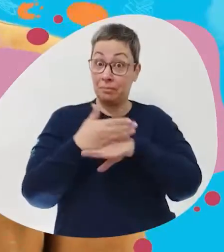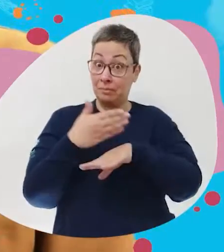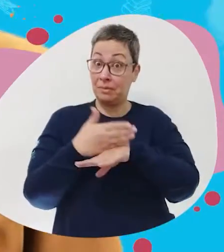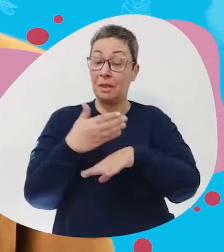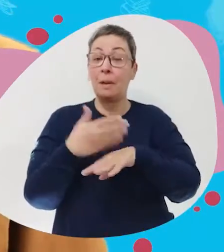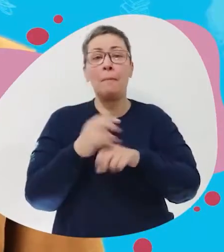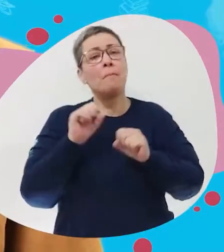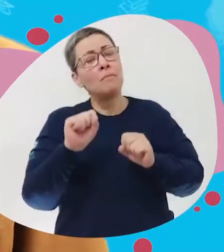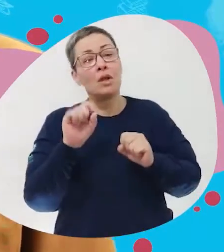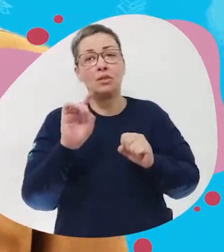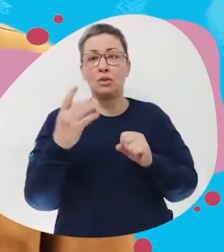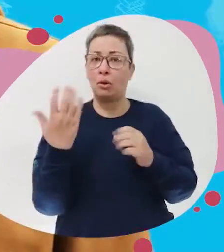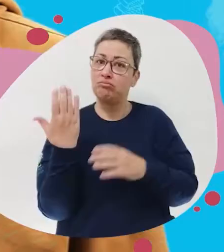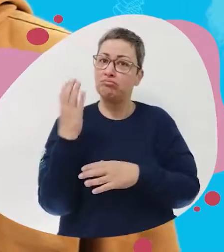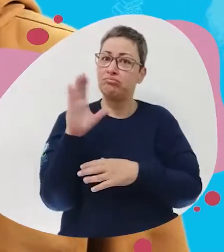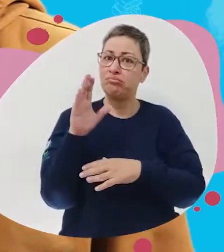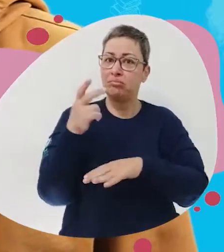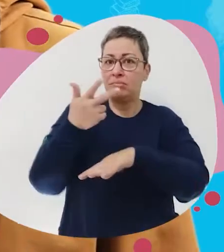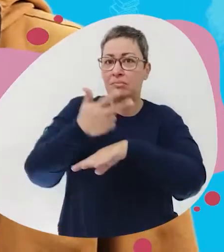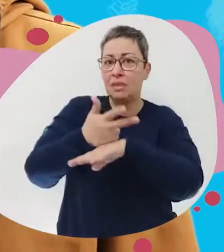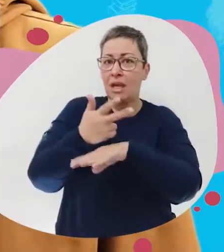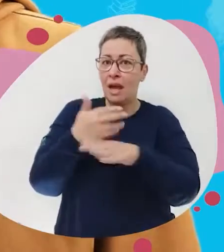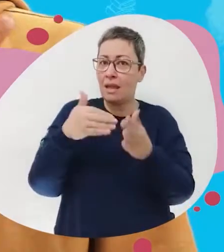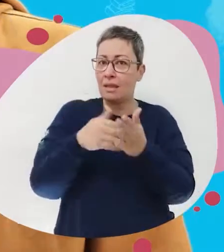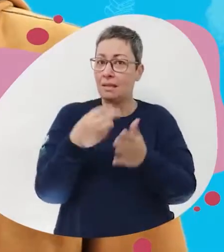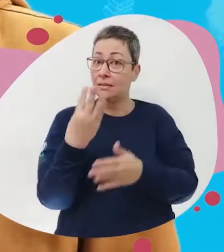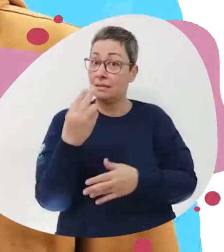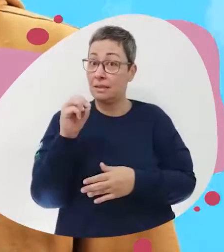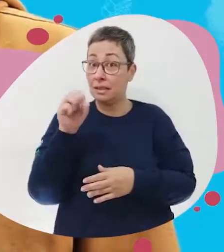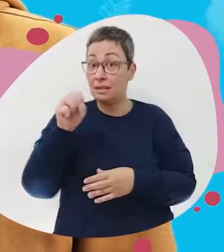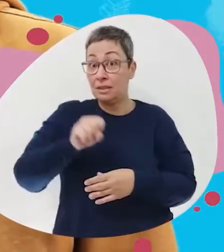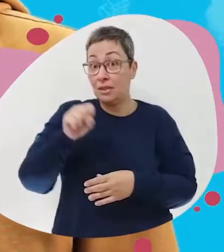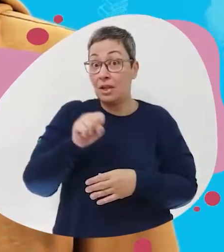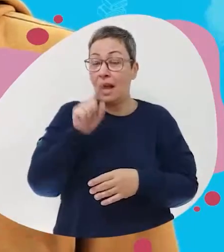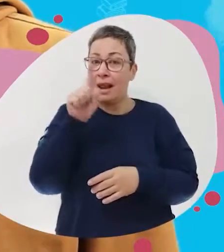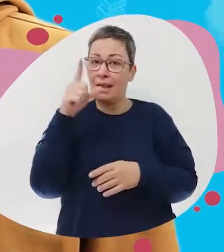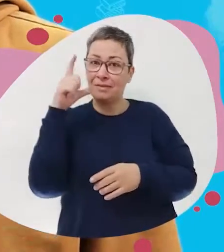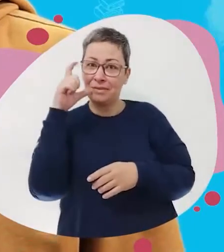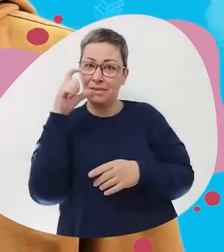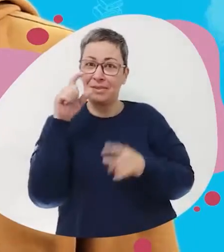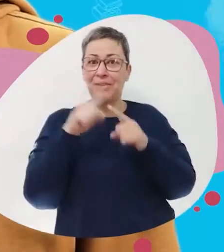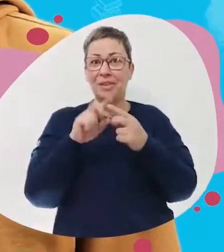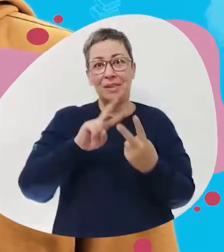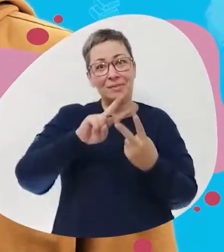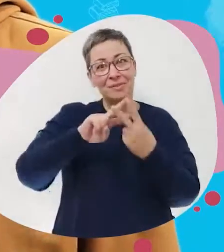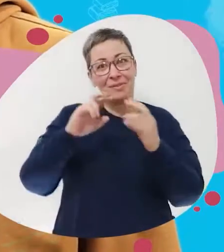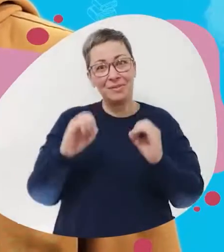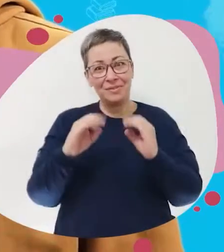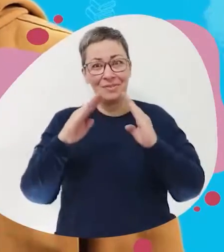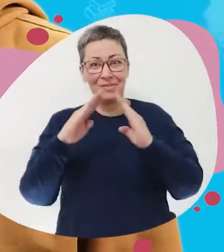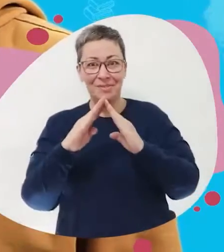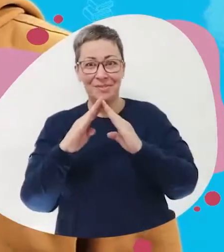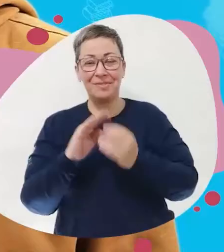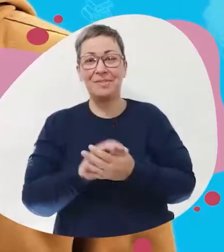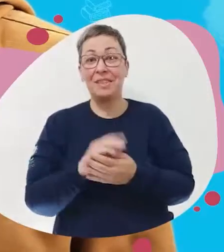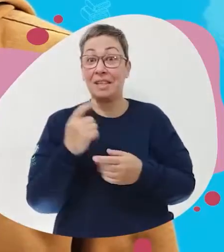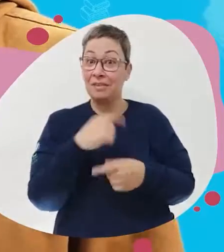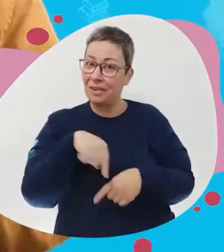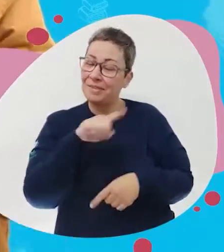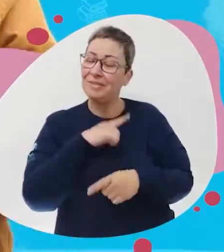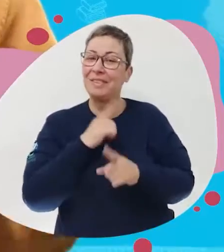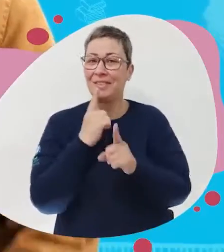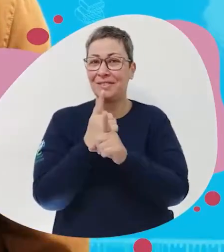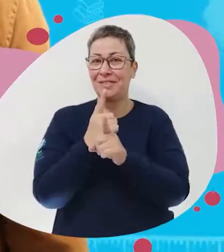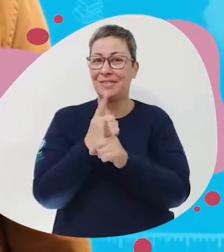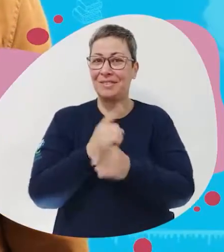Para participar, basta postar um vídeo de até 30 segundos lá no nosso Instagram, com a hashtag Saberes em Casa.